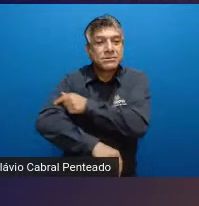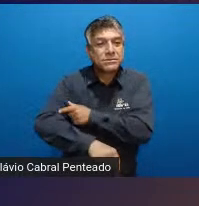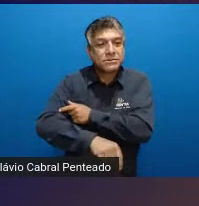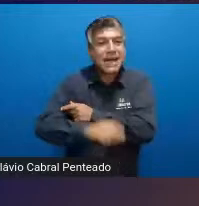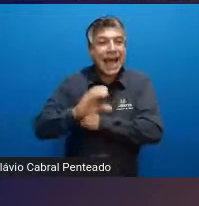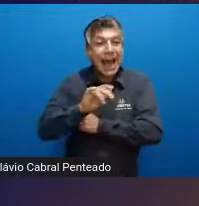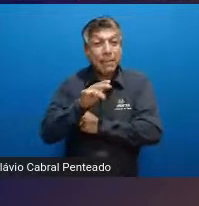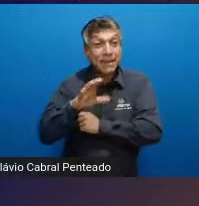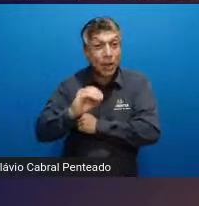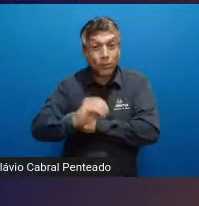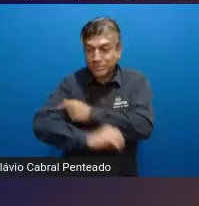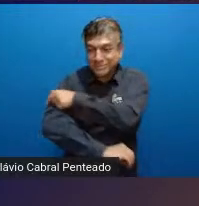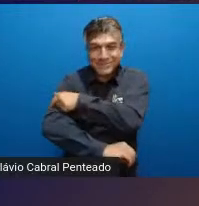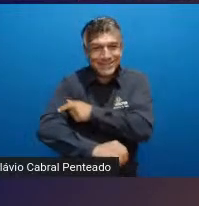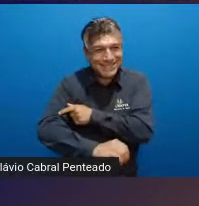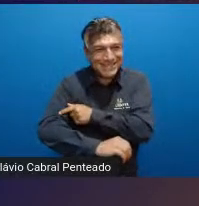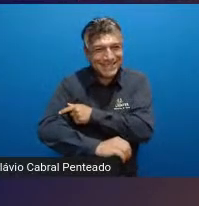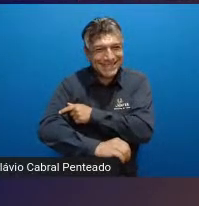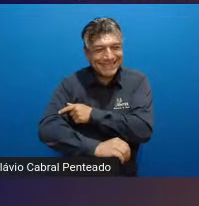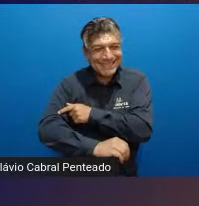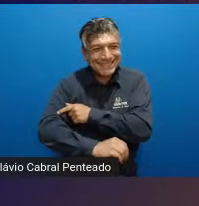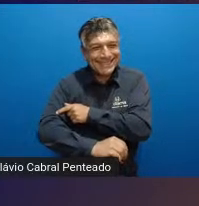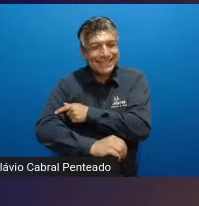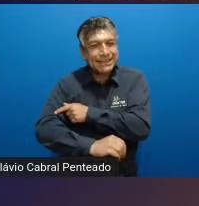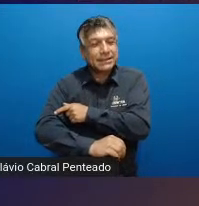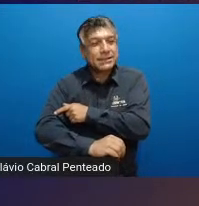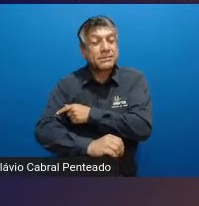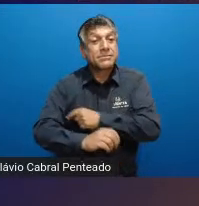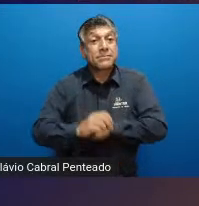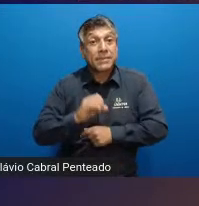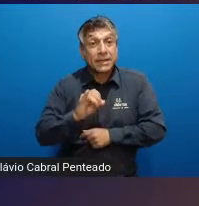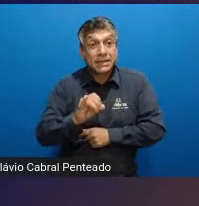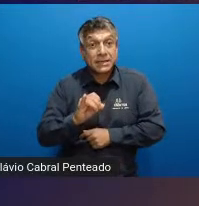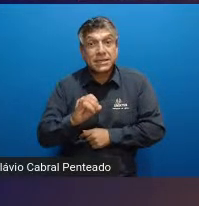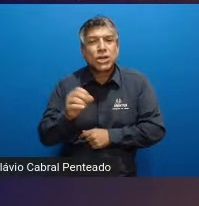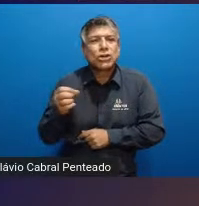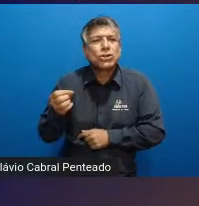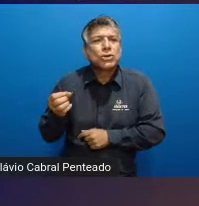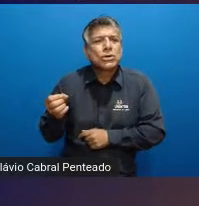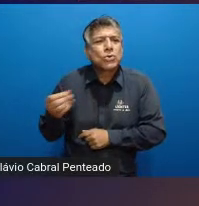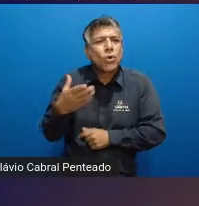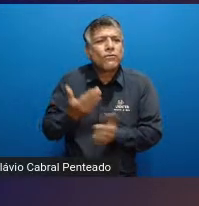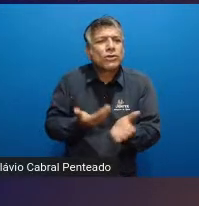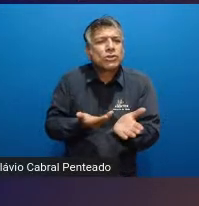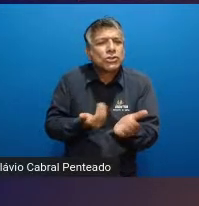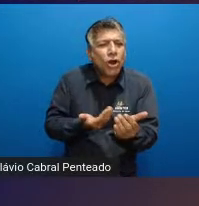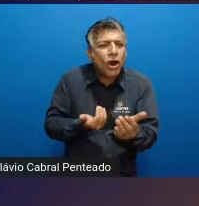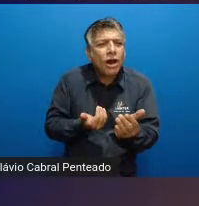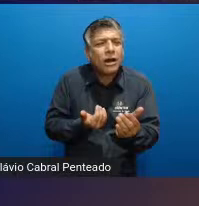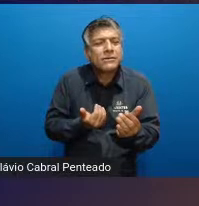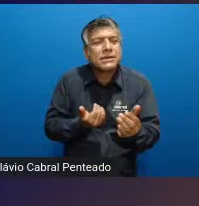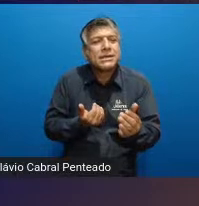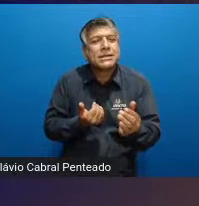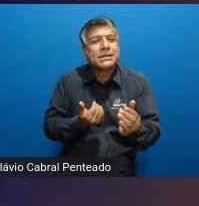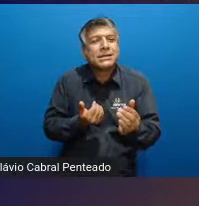equipe então quando vem um atleta mais jovem um atleta da base